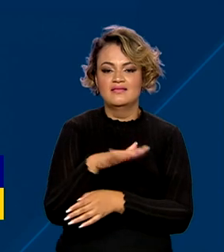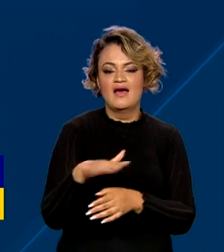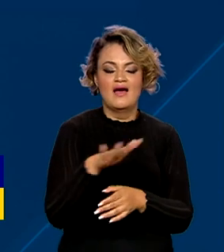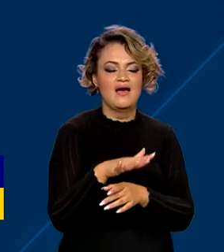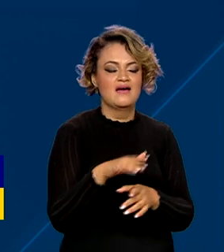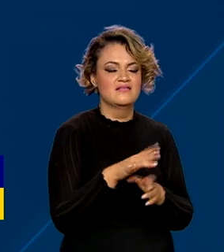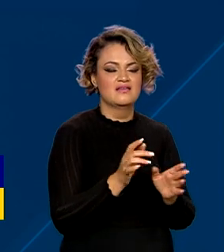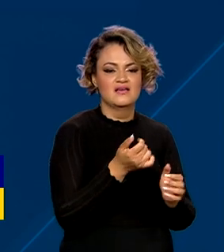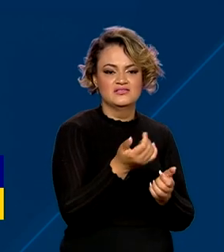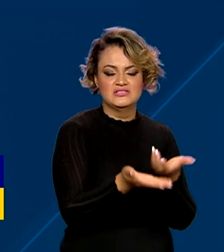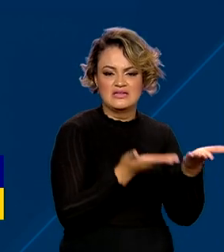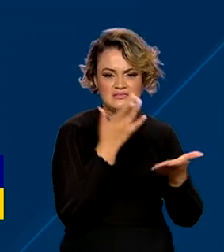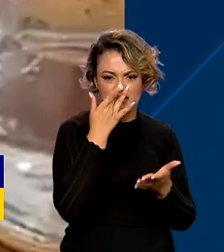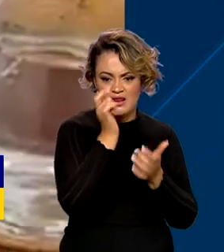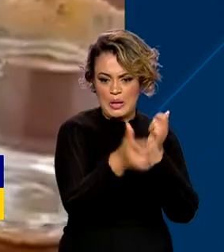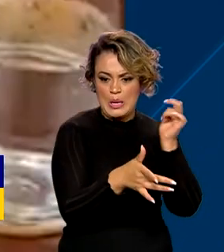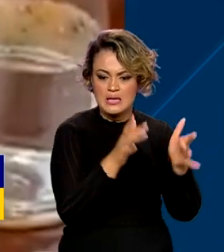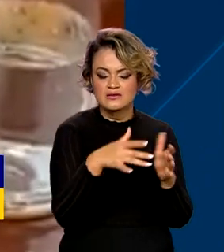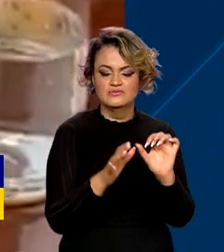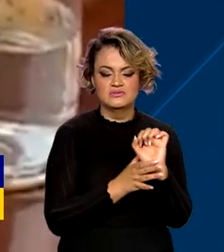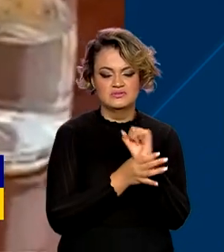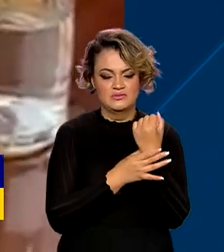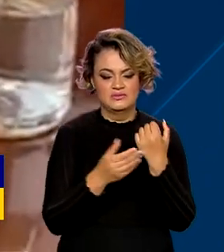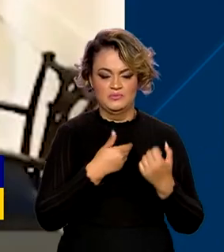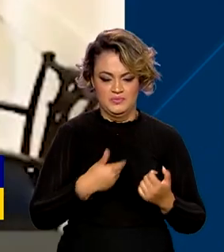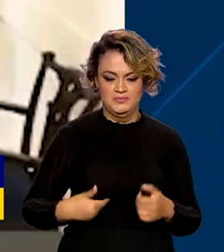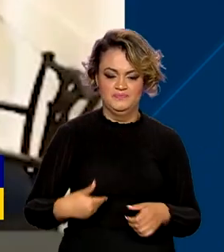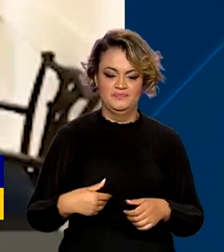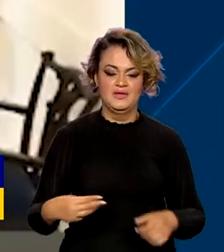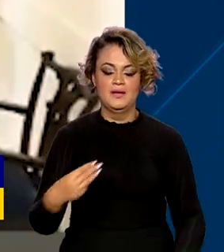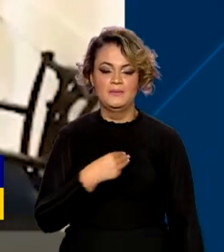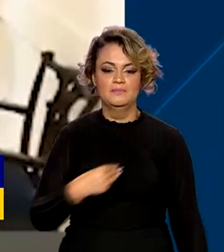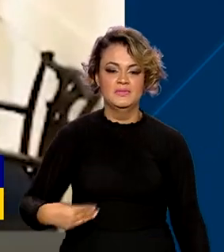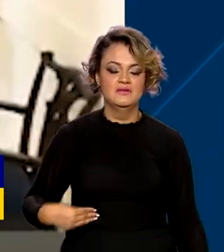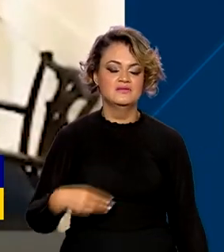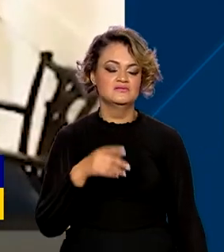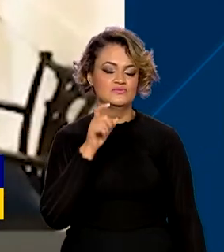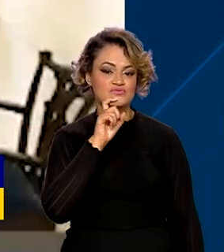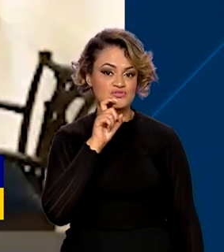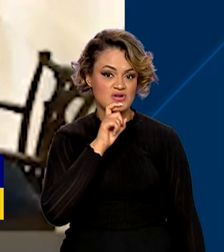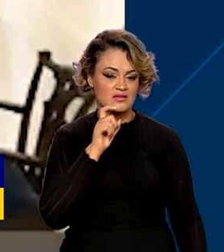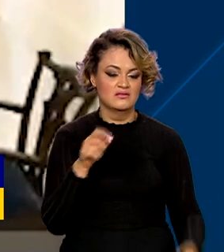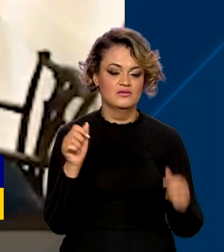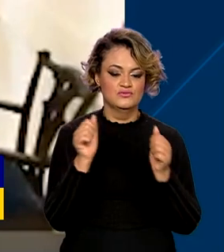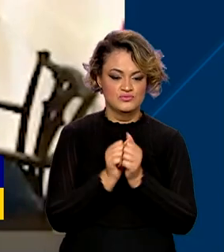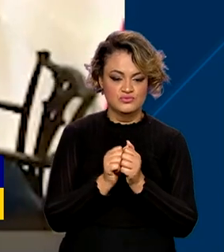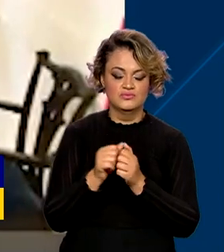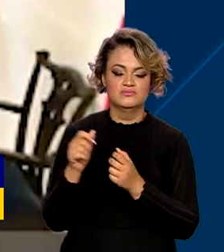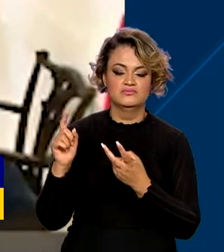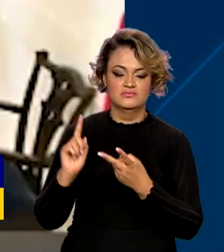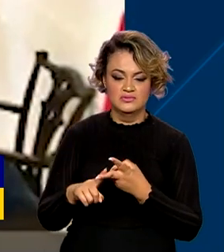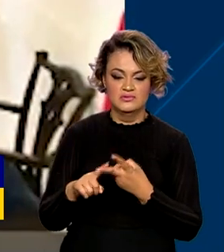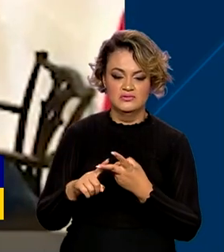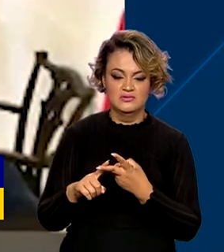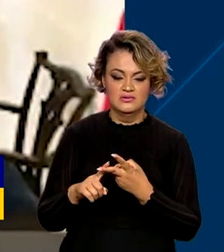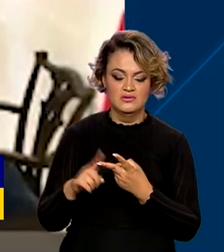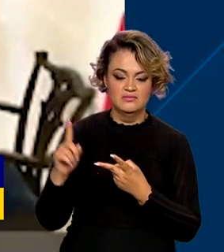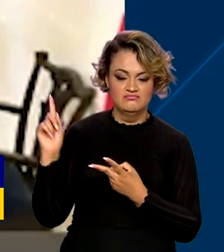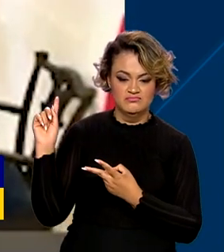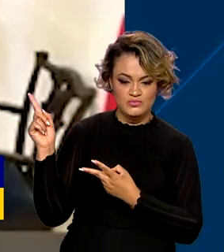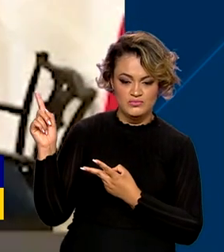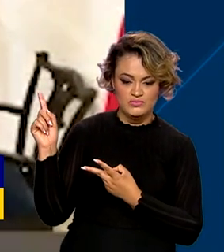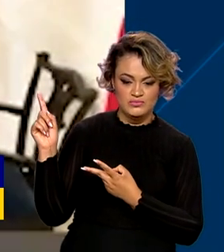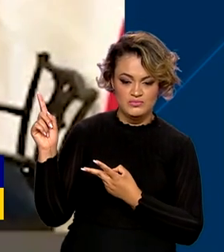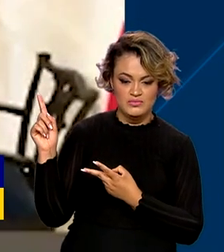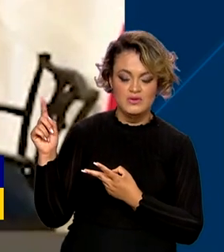de saneamento quanto de segurança pública. O ministro das Cidades, Jader Filho, e o ministro do Meio Ambiente e da Ação Climática